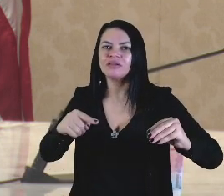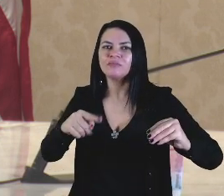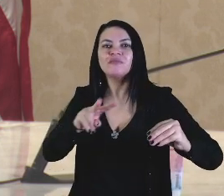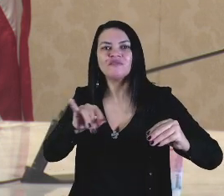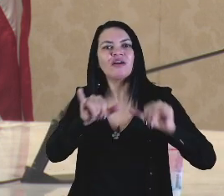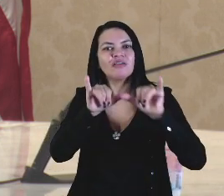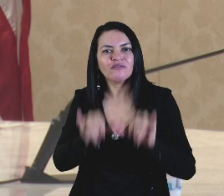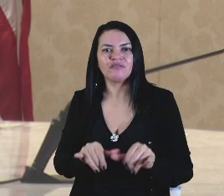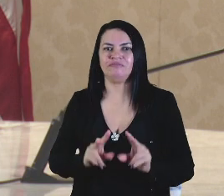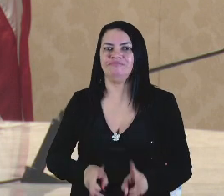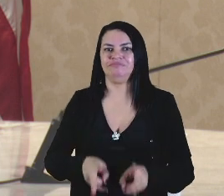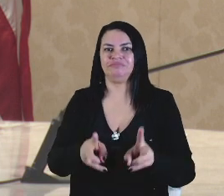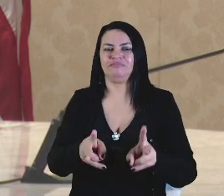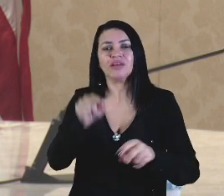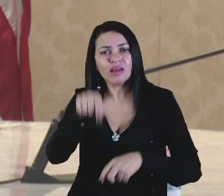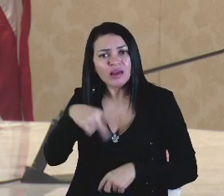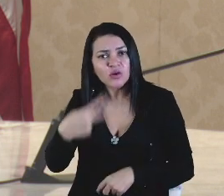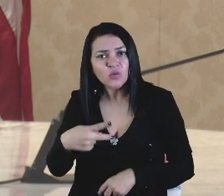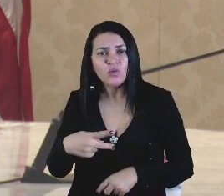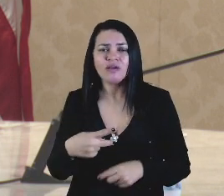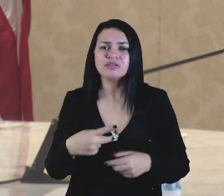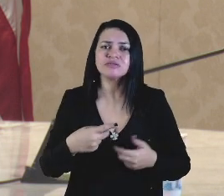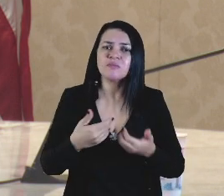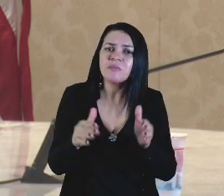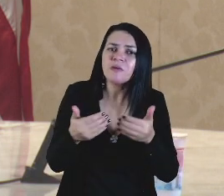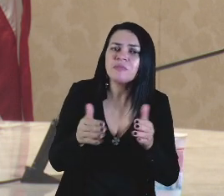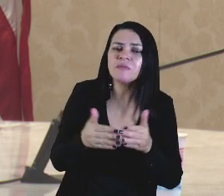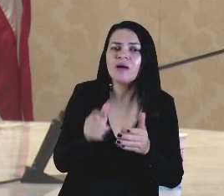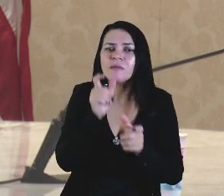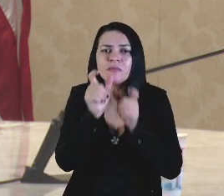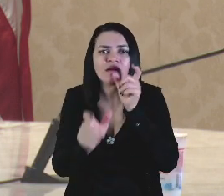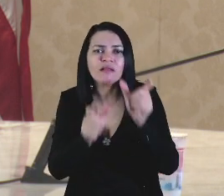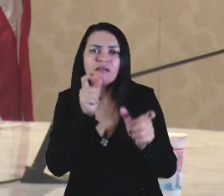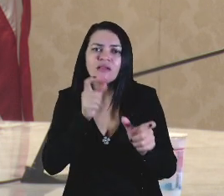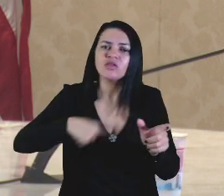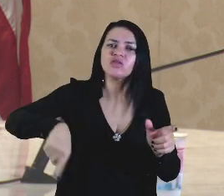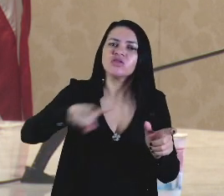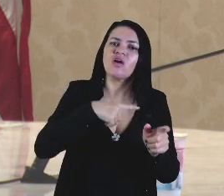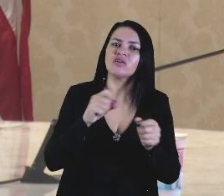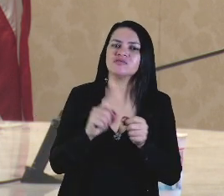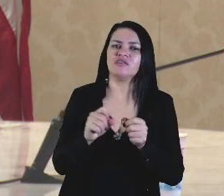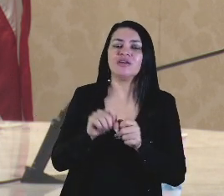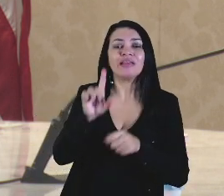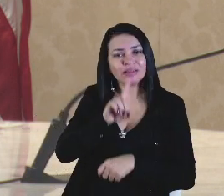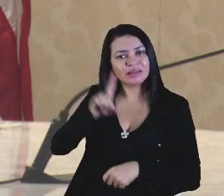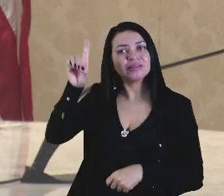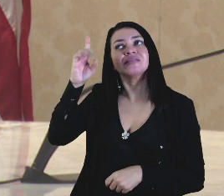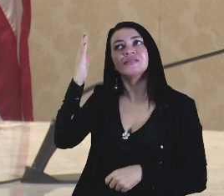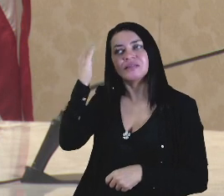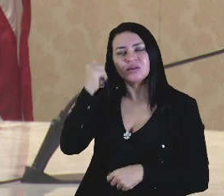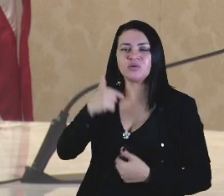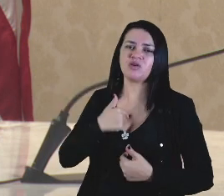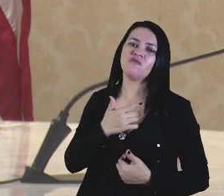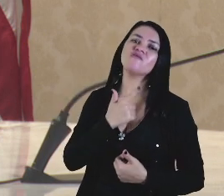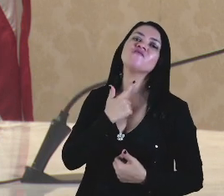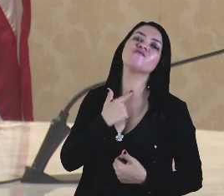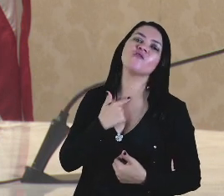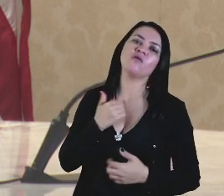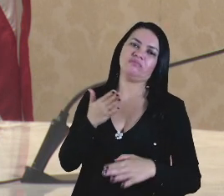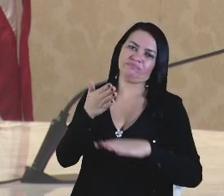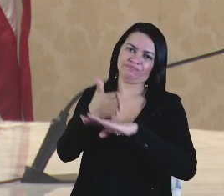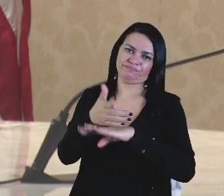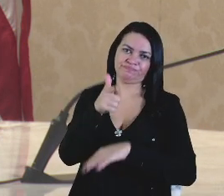saúde pública. É com essas premissas que nós realizamos este ato. Deus sabe que eu gostaria muito de estar em